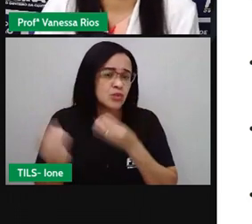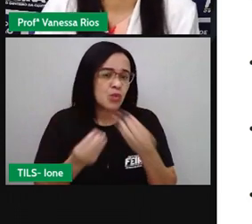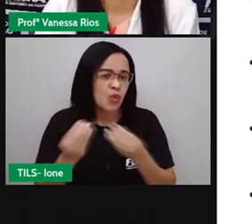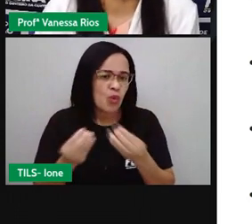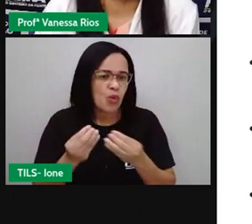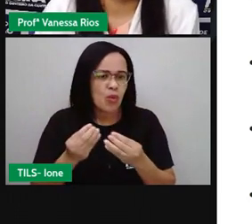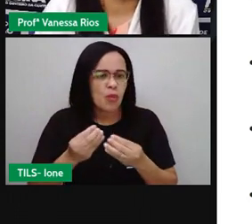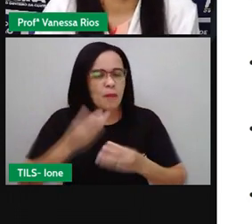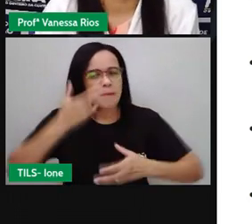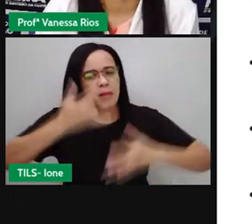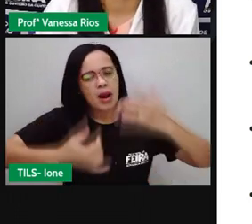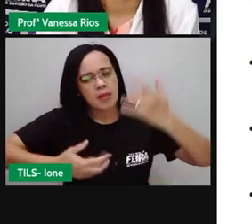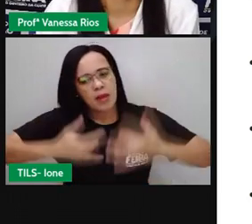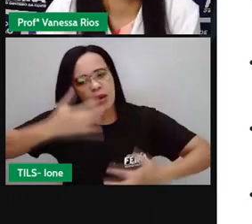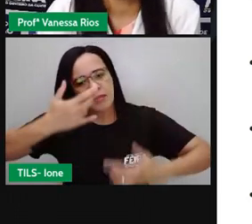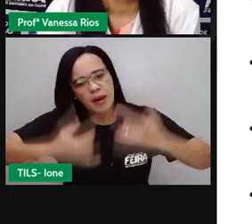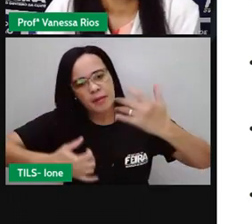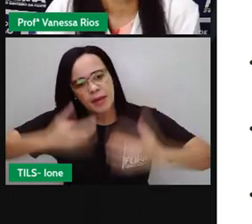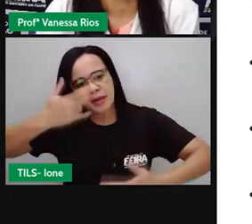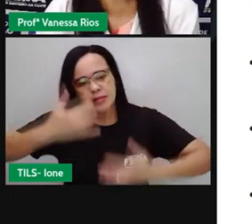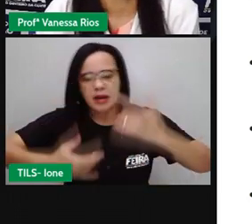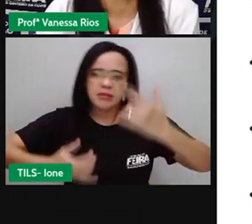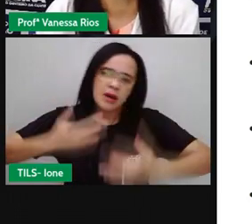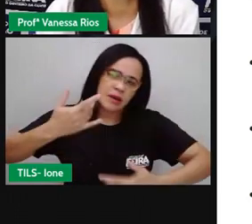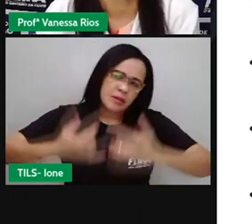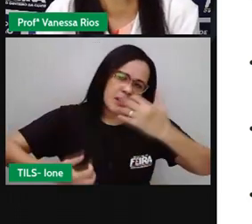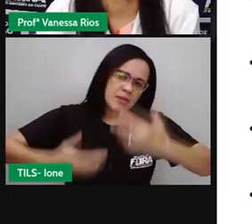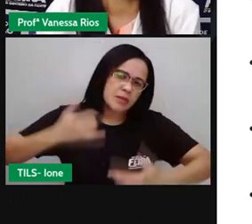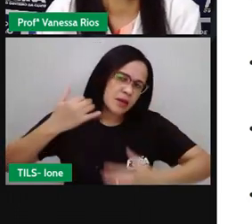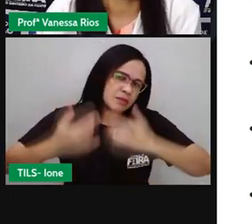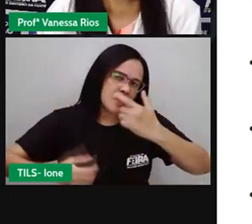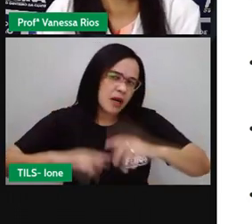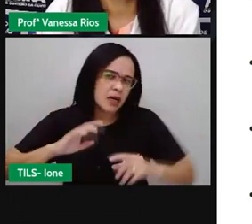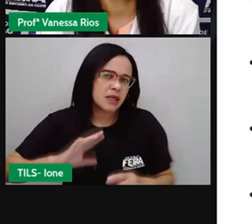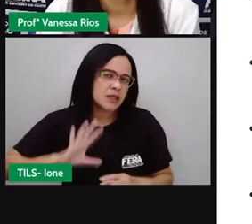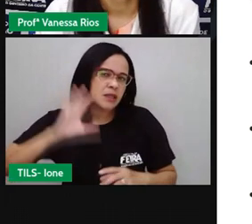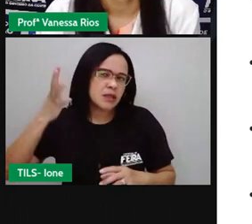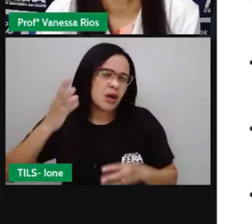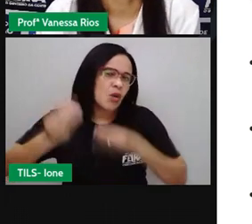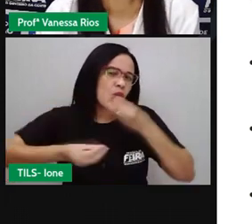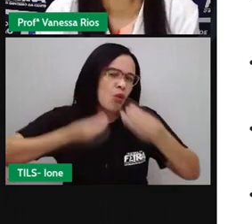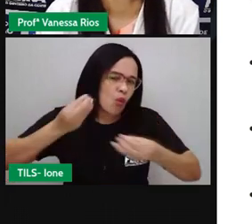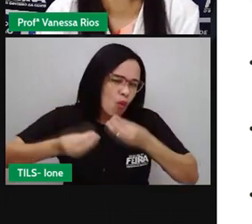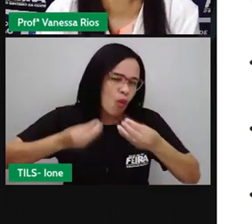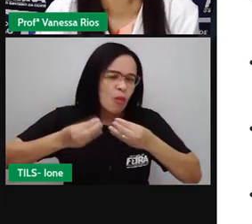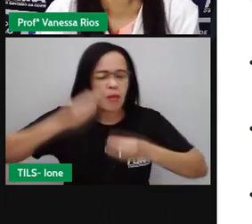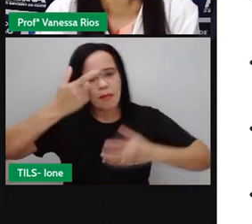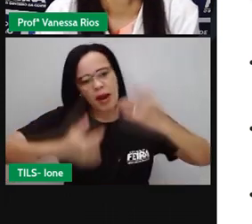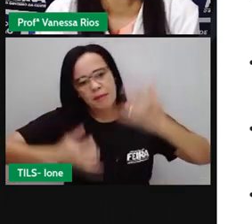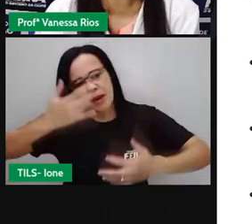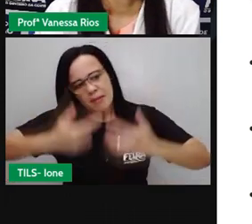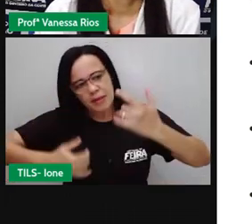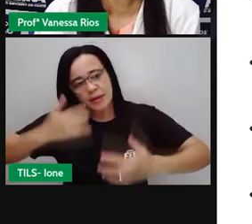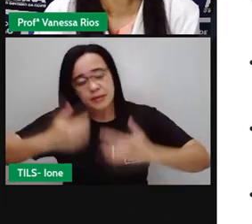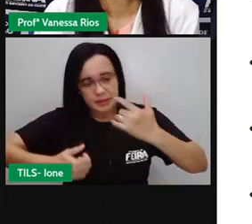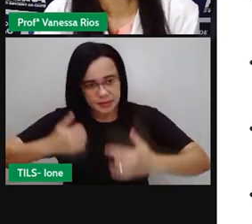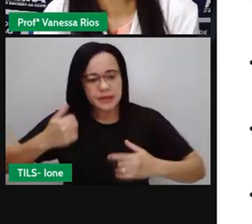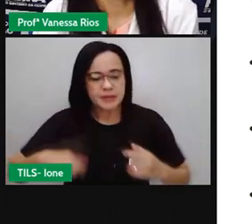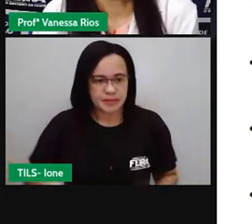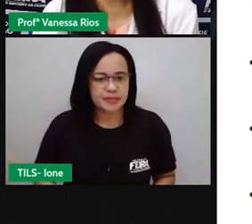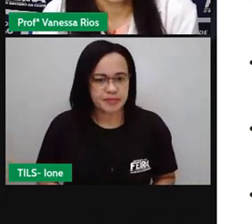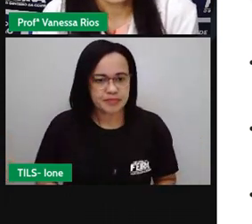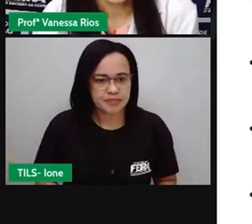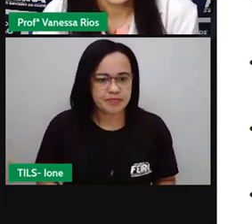preciso contar narrar né o fato a ser colocado ali dentro do texto da crônica no